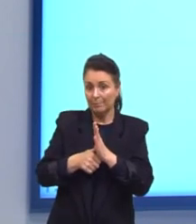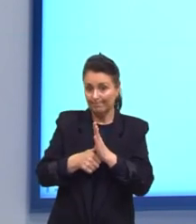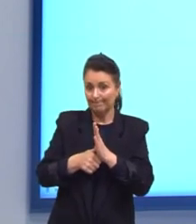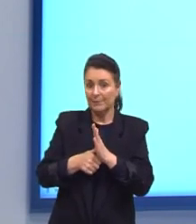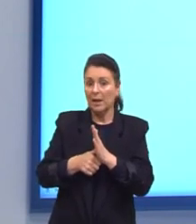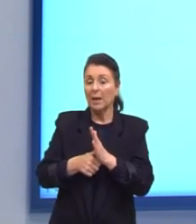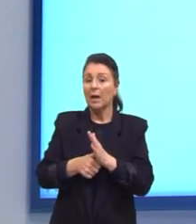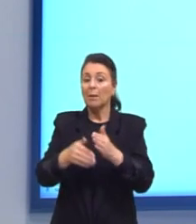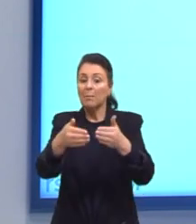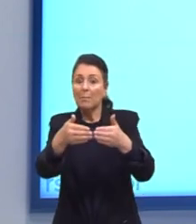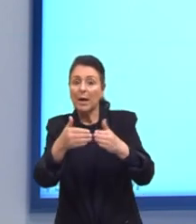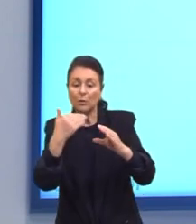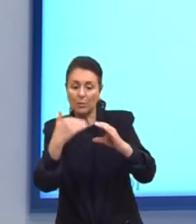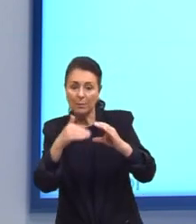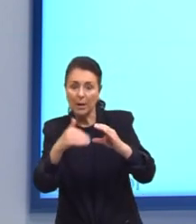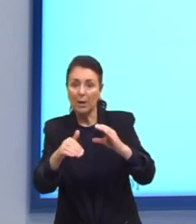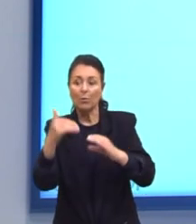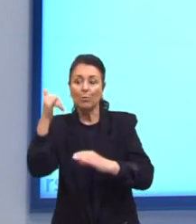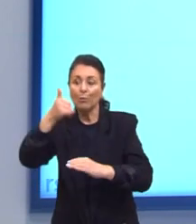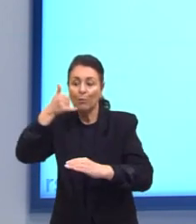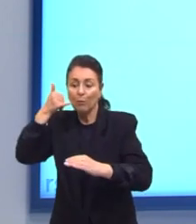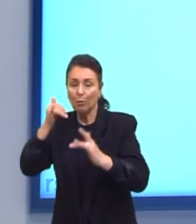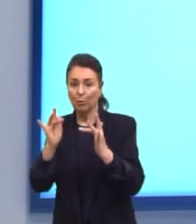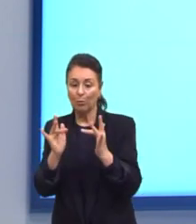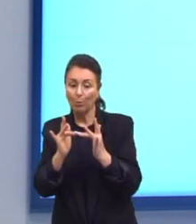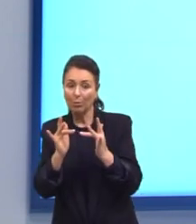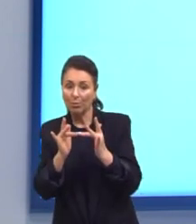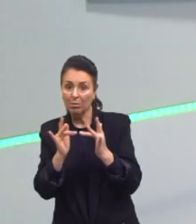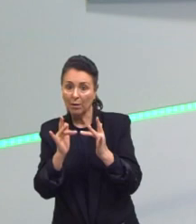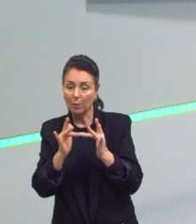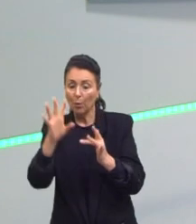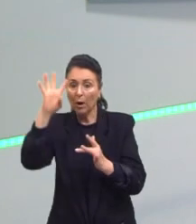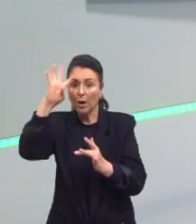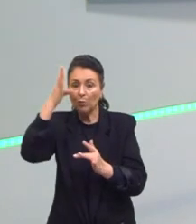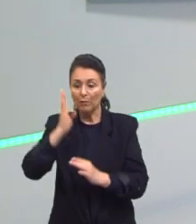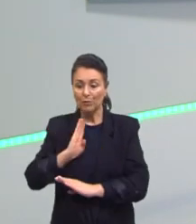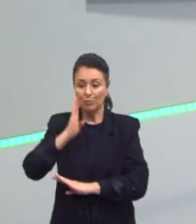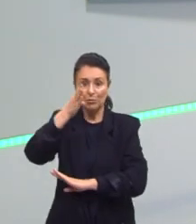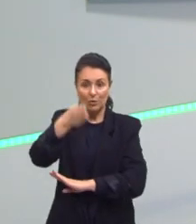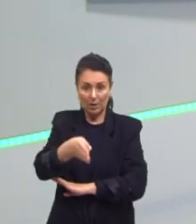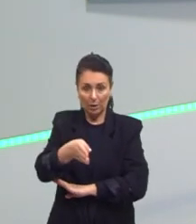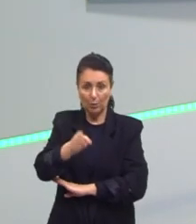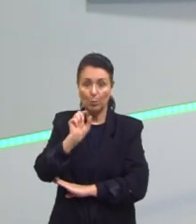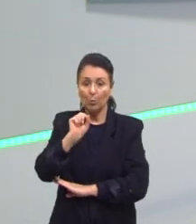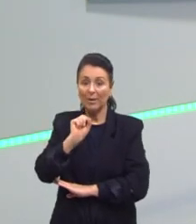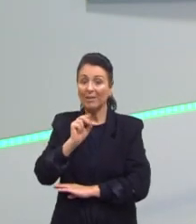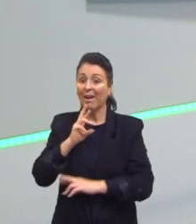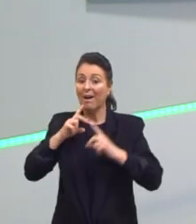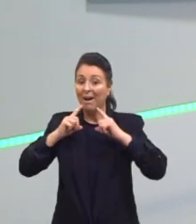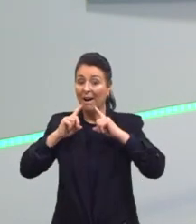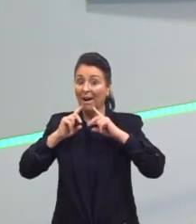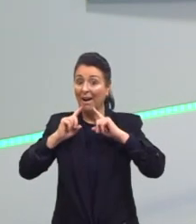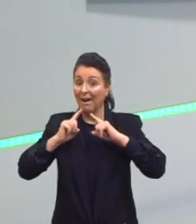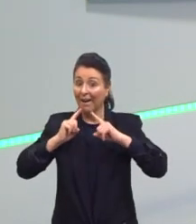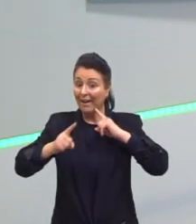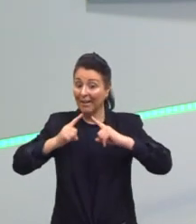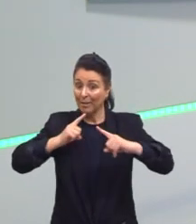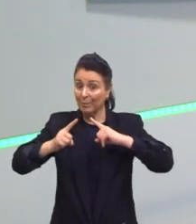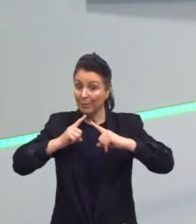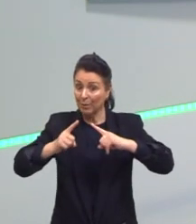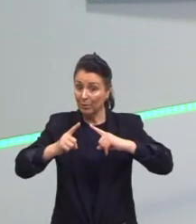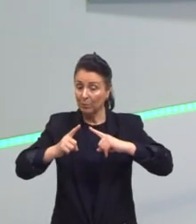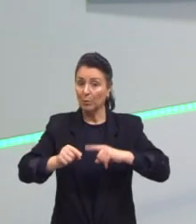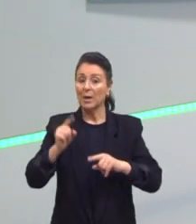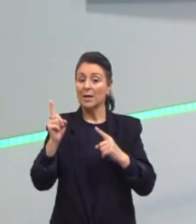e-mail E telefone De contato E resolva A questão Diretamente Com o consumidor Esse tipo De atividade